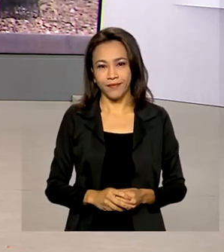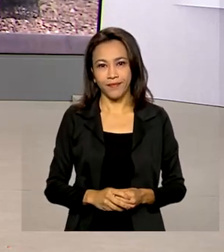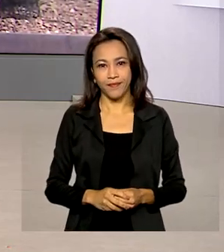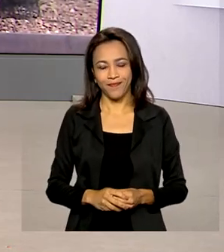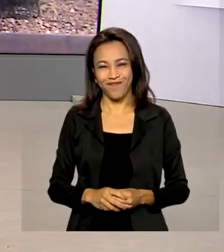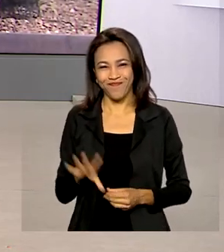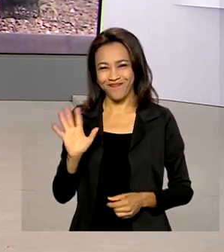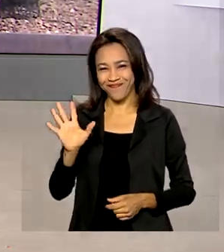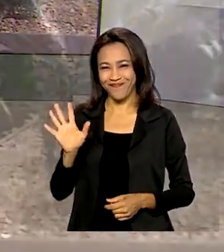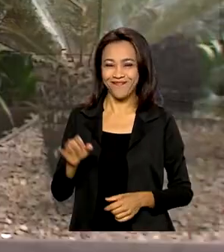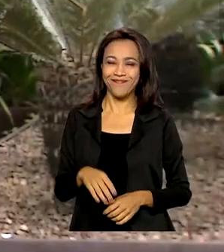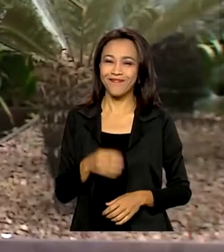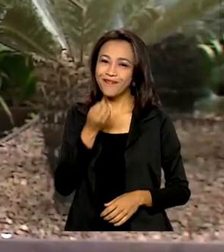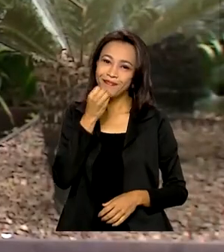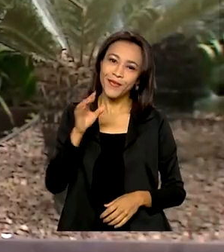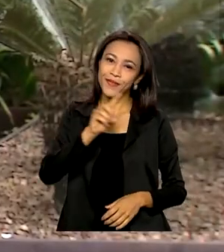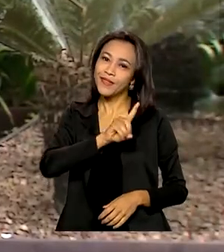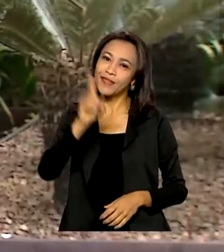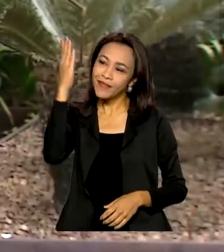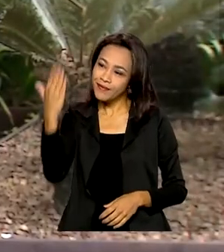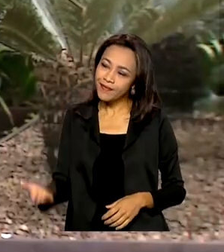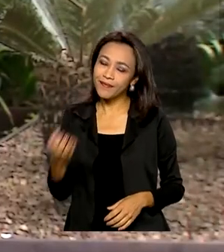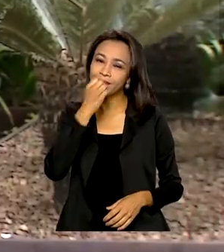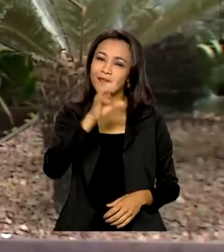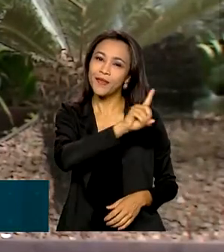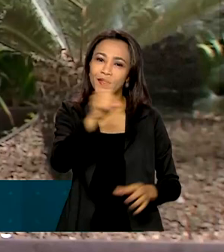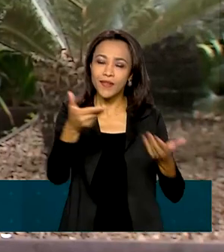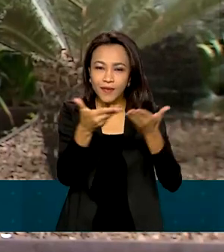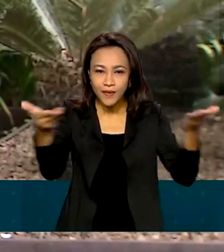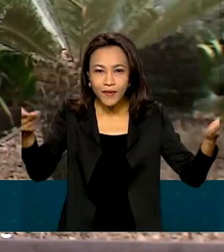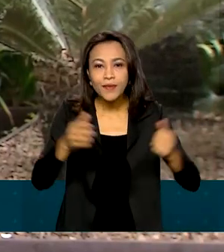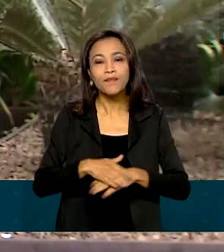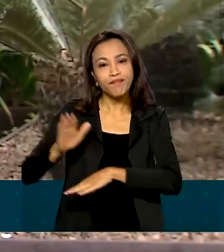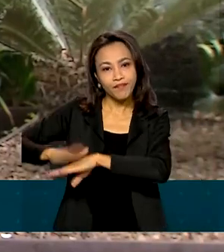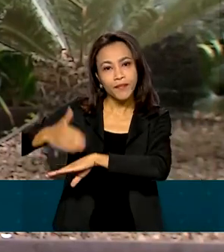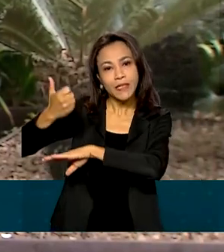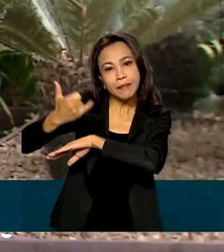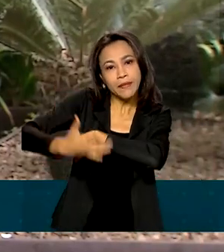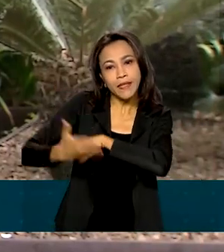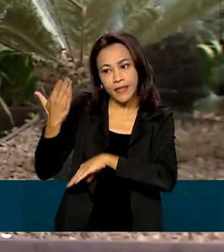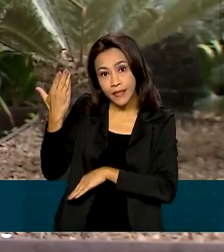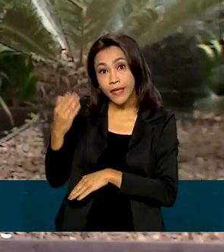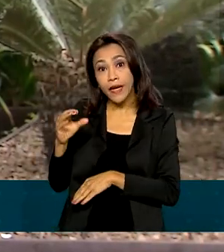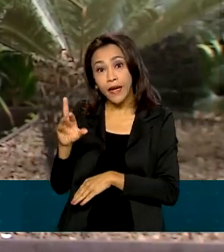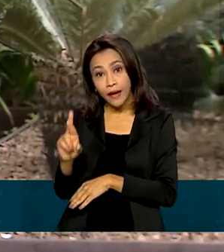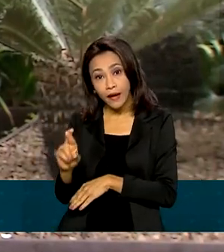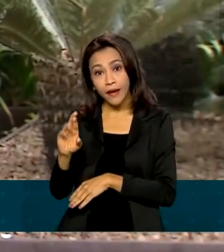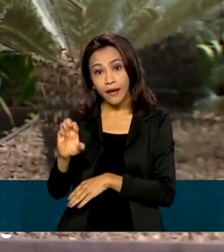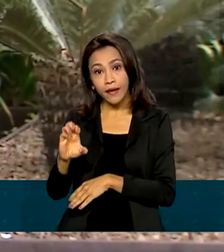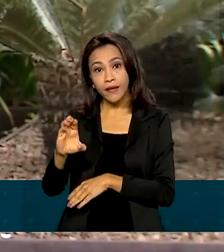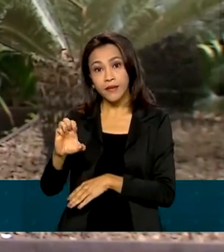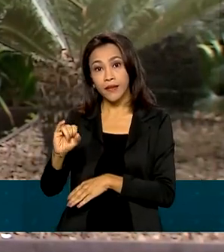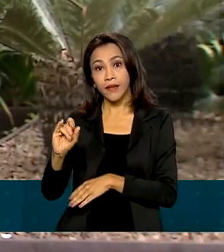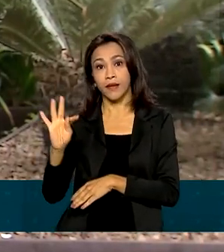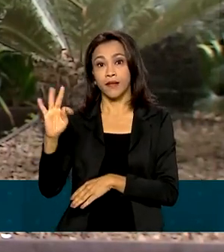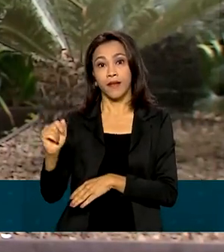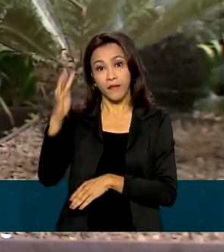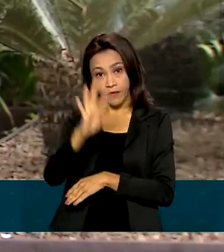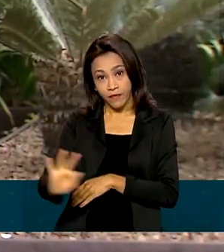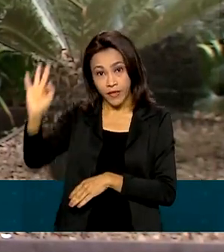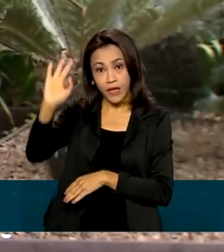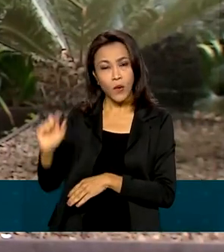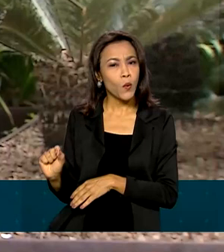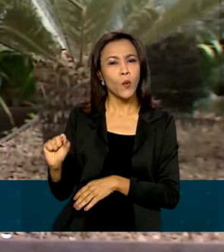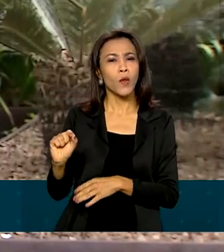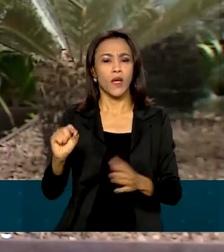Olá, Mara, bom dia para você e bom dia a todos. Olha, de acordo com a Receita Federal, serão contemplados, neste lote, cerca